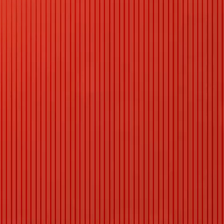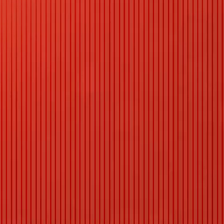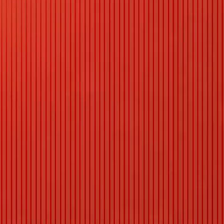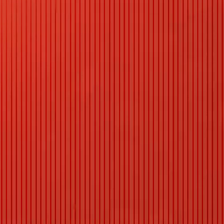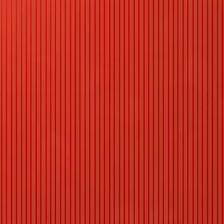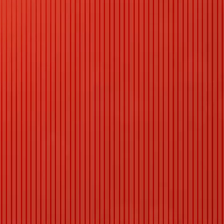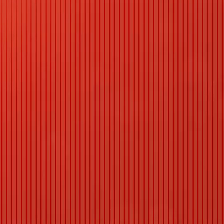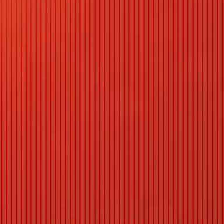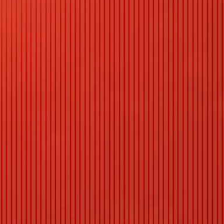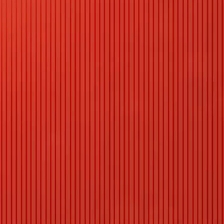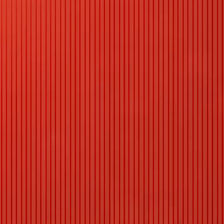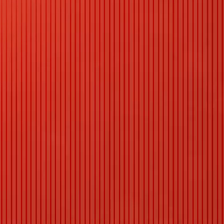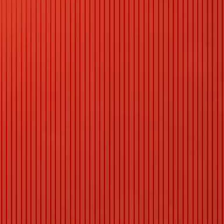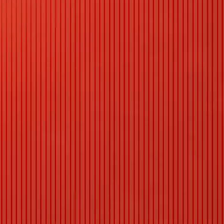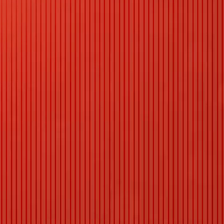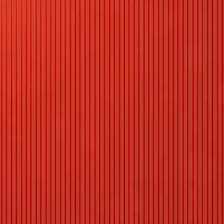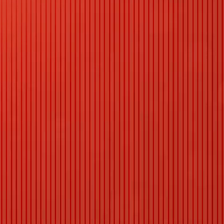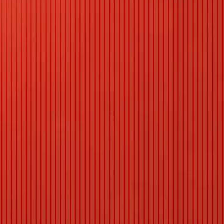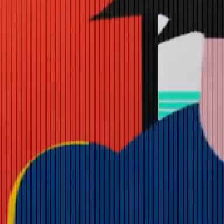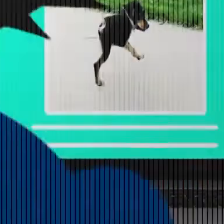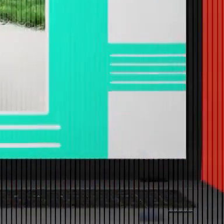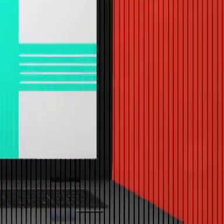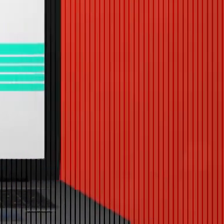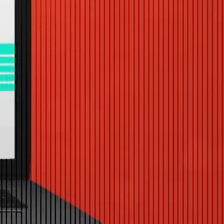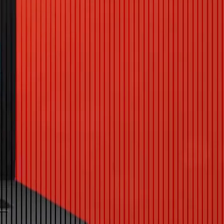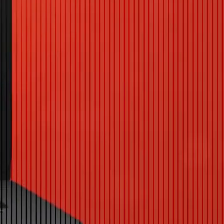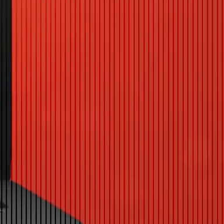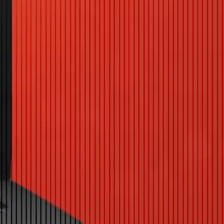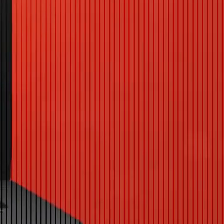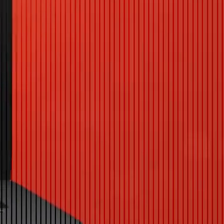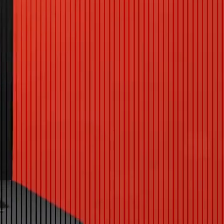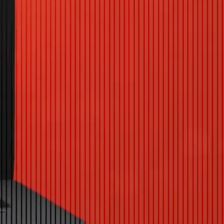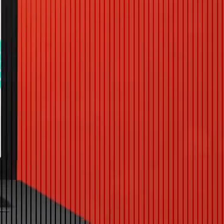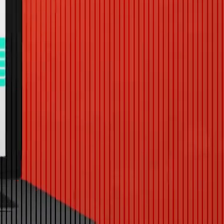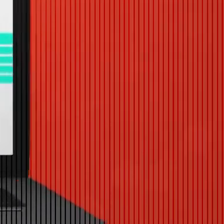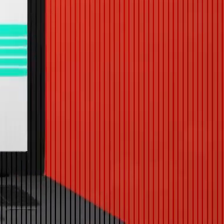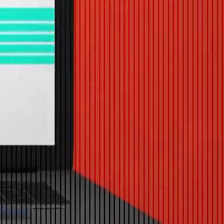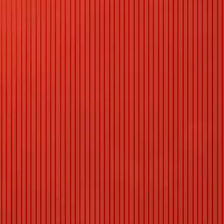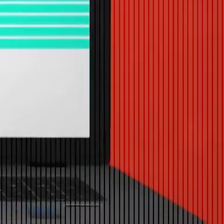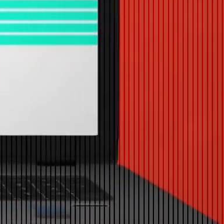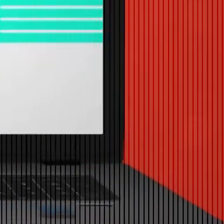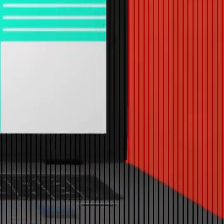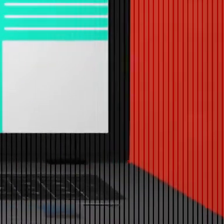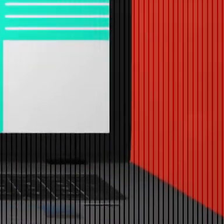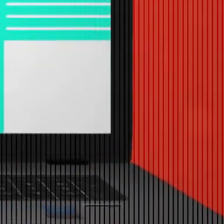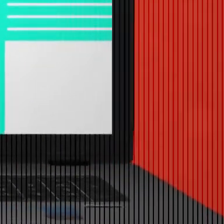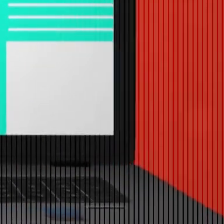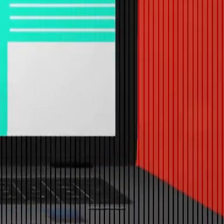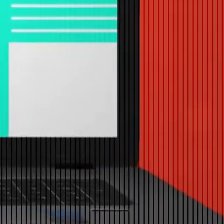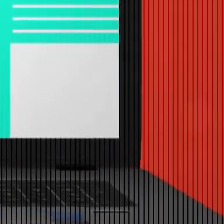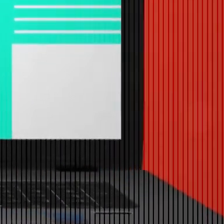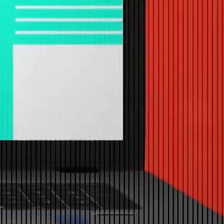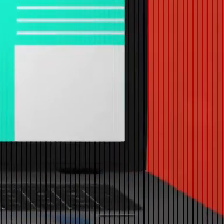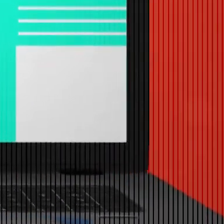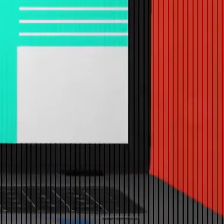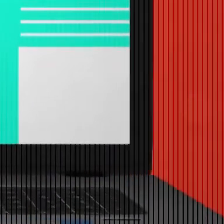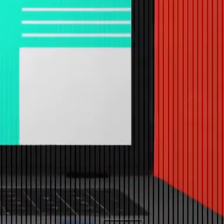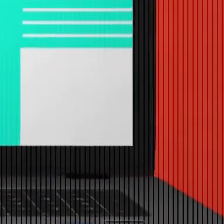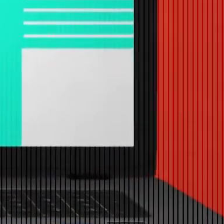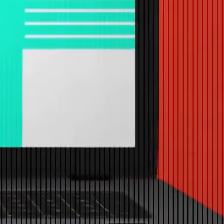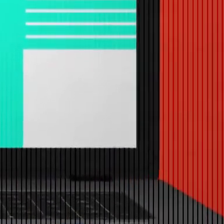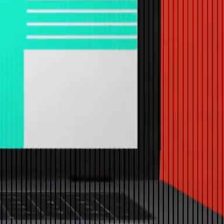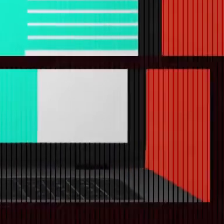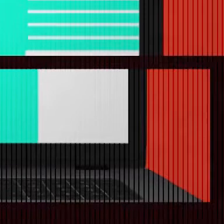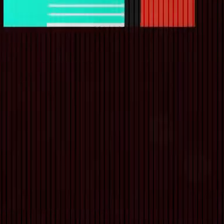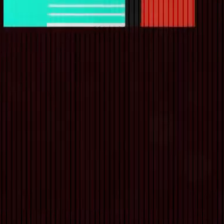receber no celular e nas redes sociais. E também daquelas coisas que chegam pela internet e parecem estranhas demais